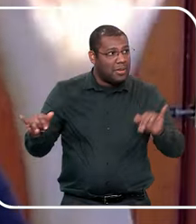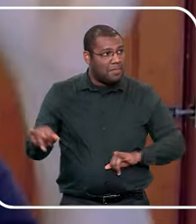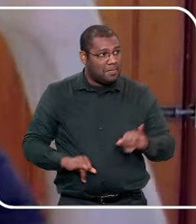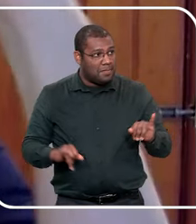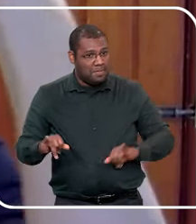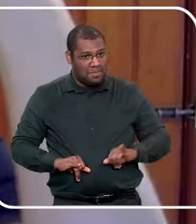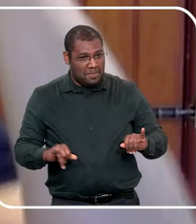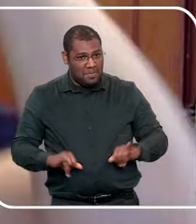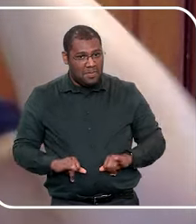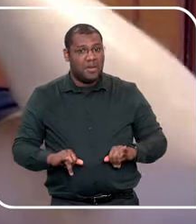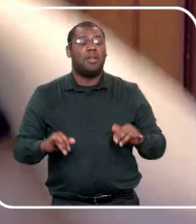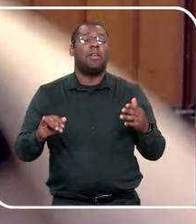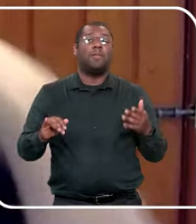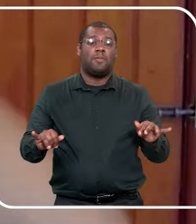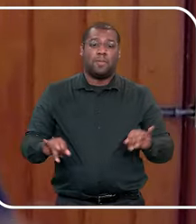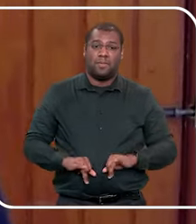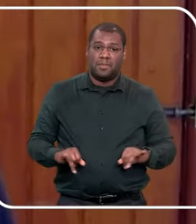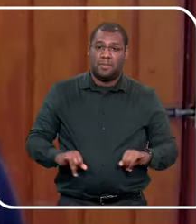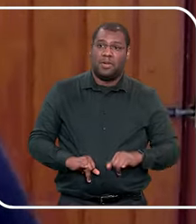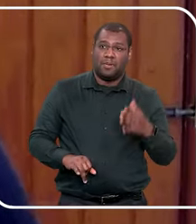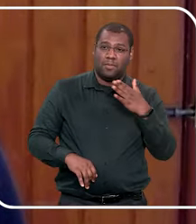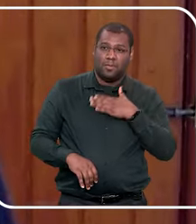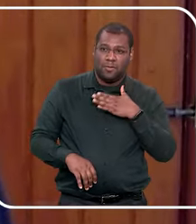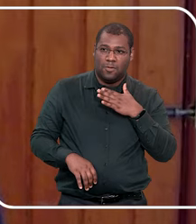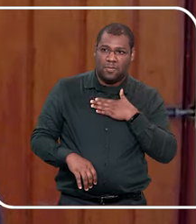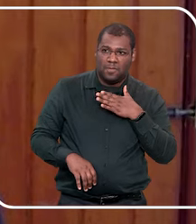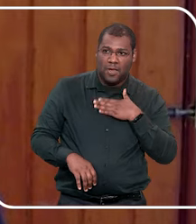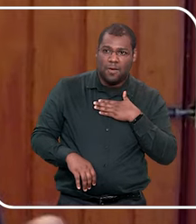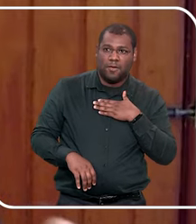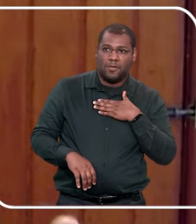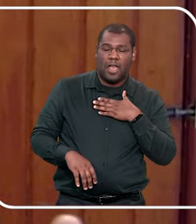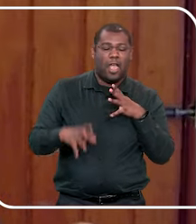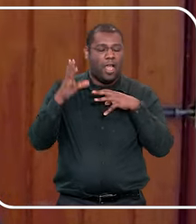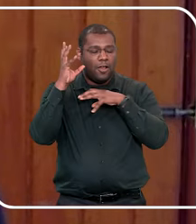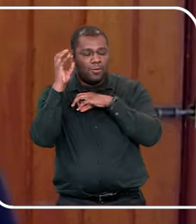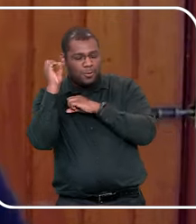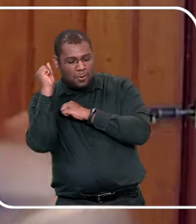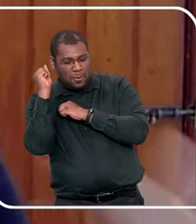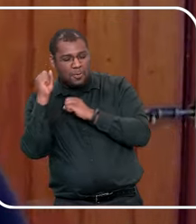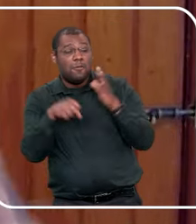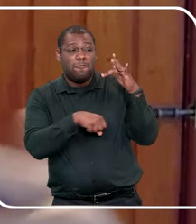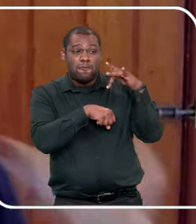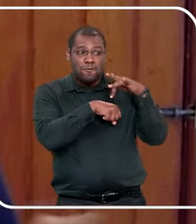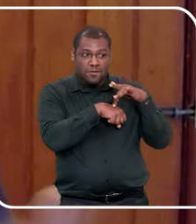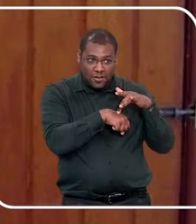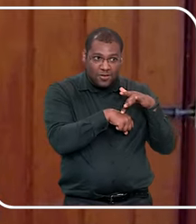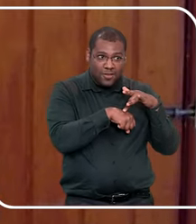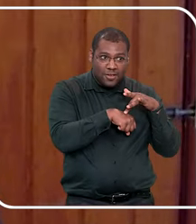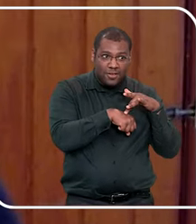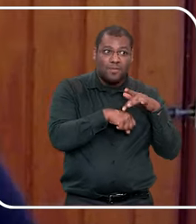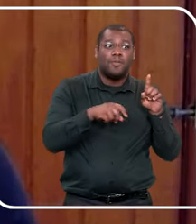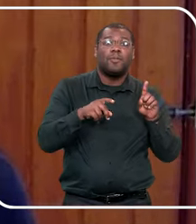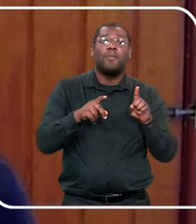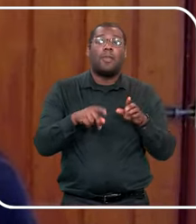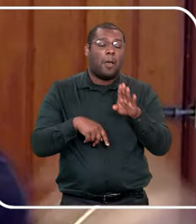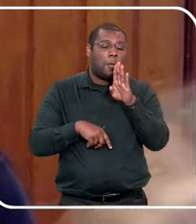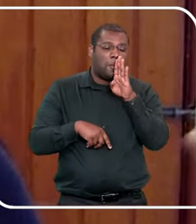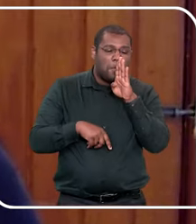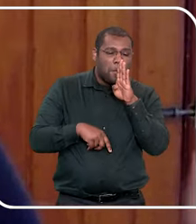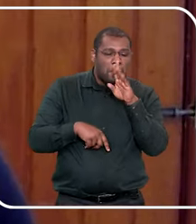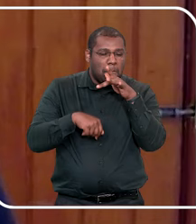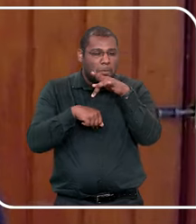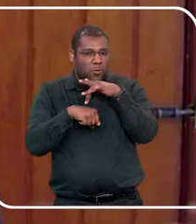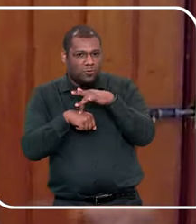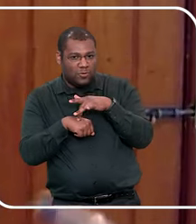muito, os meninos tentados, família grande, fazia muito isso, ou acorda, e tá no meio ali de alguma coisa, tá vendo um filme,